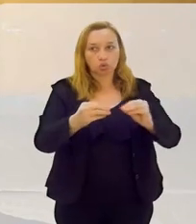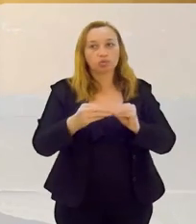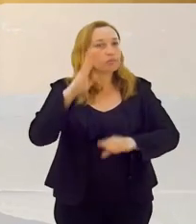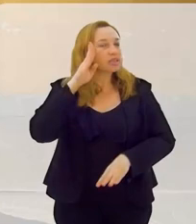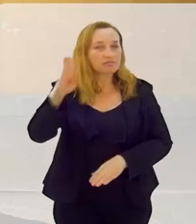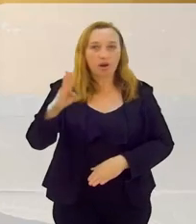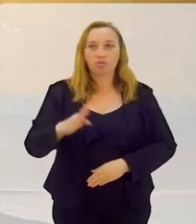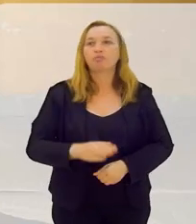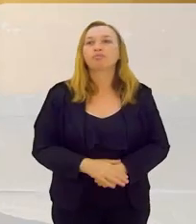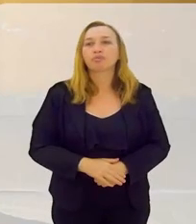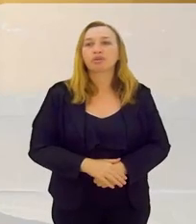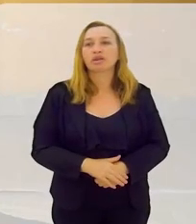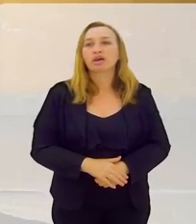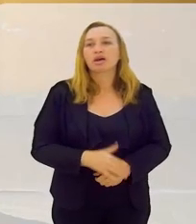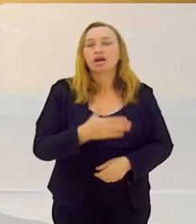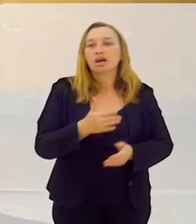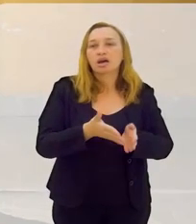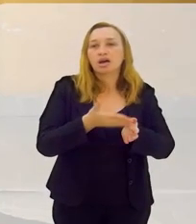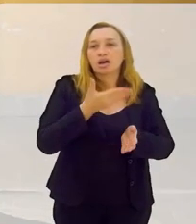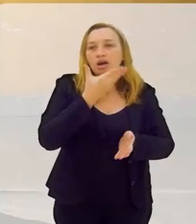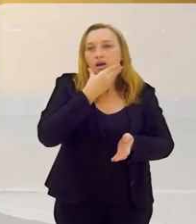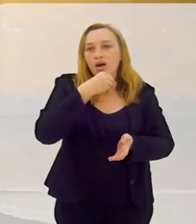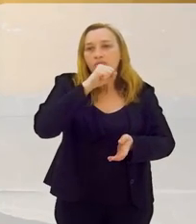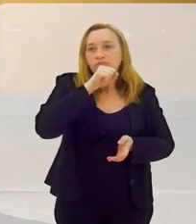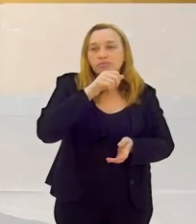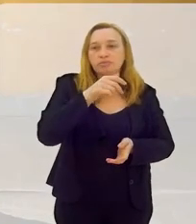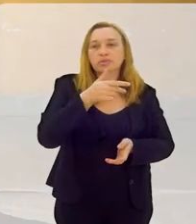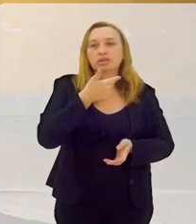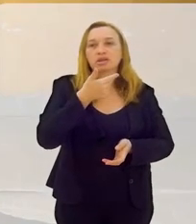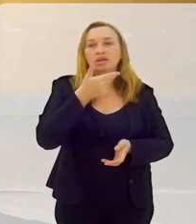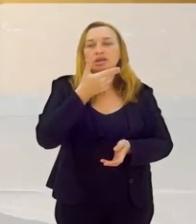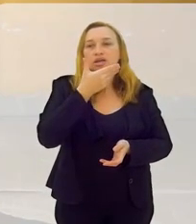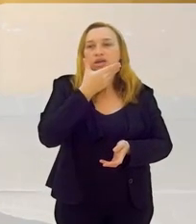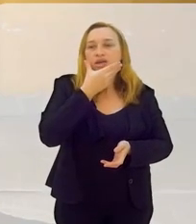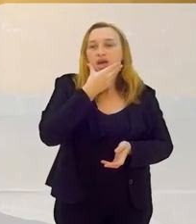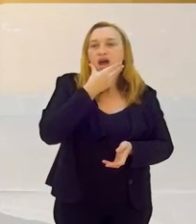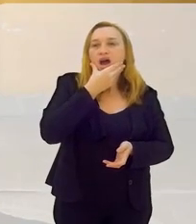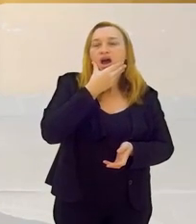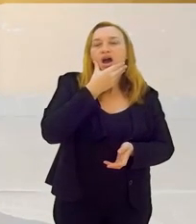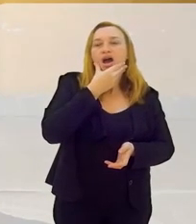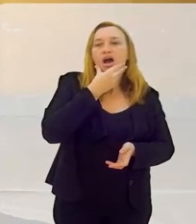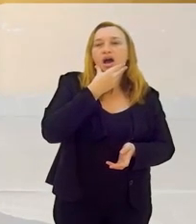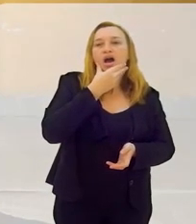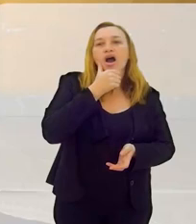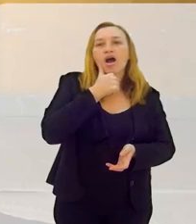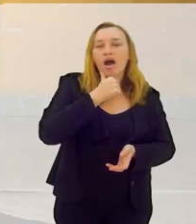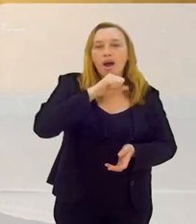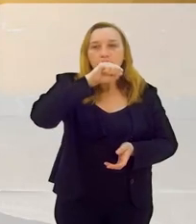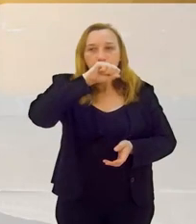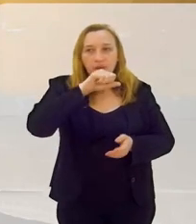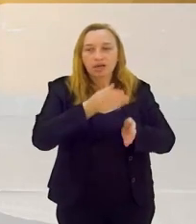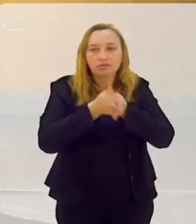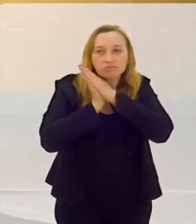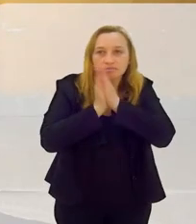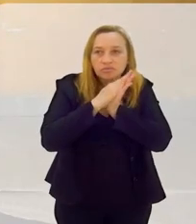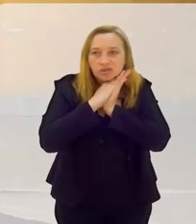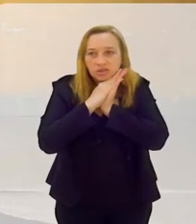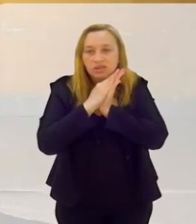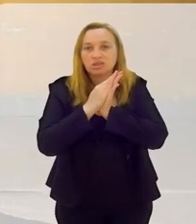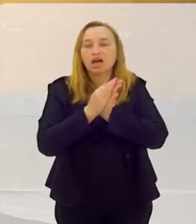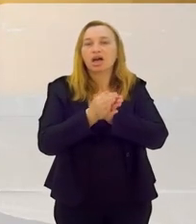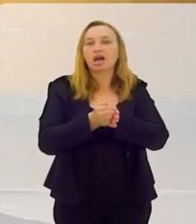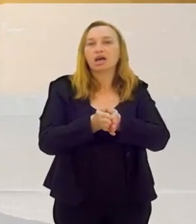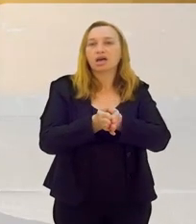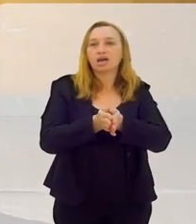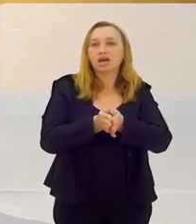O orixá é a principal. O babalorixá ele é a ligação. O babalorixá é como se ele fosse Exu.